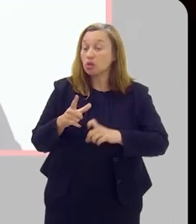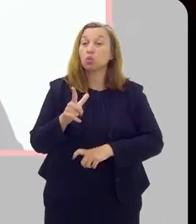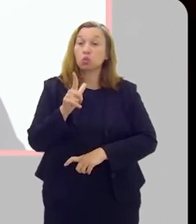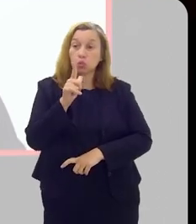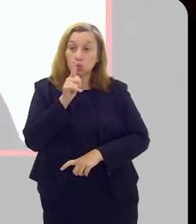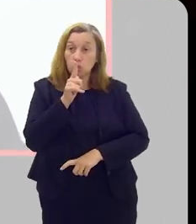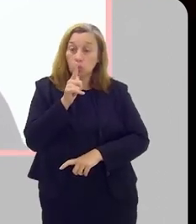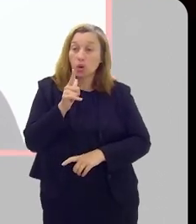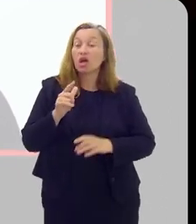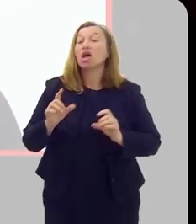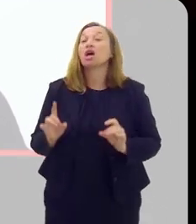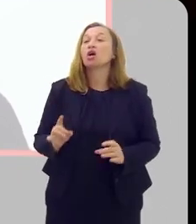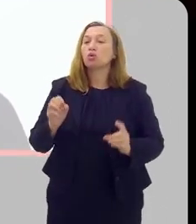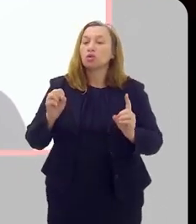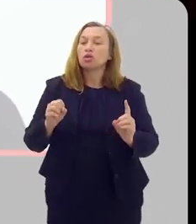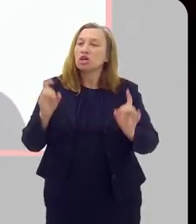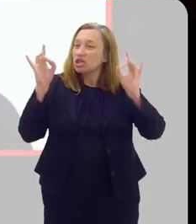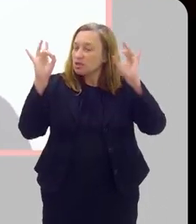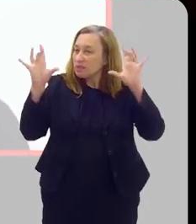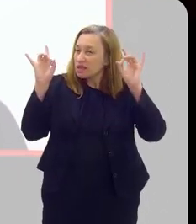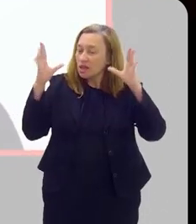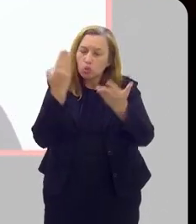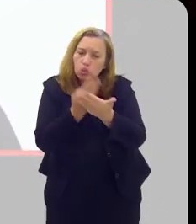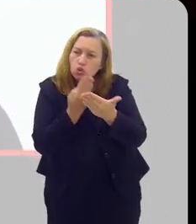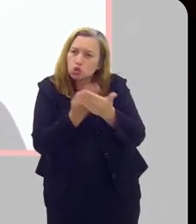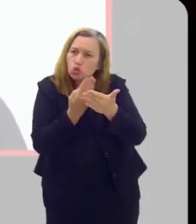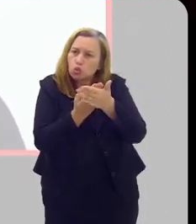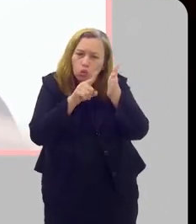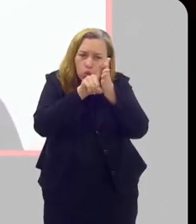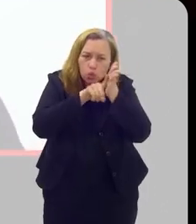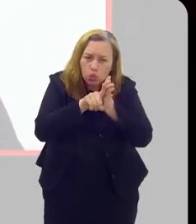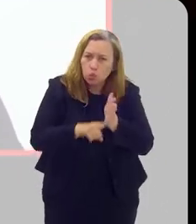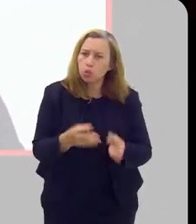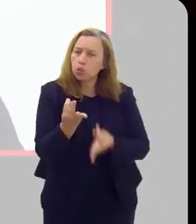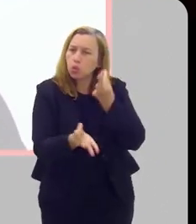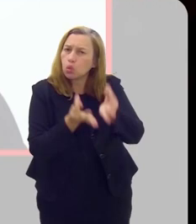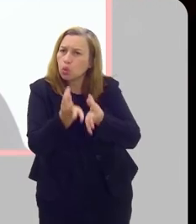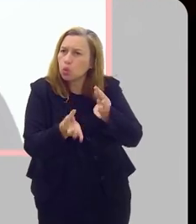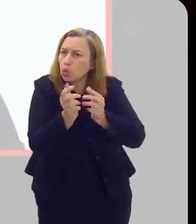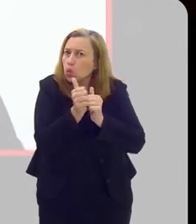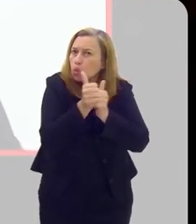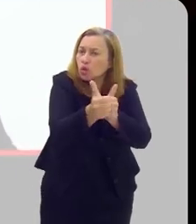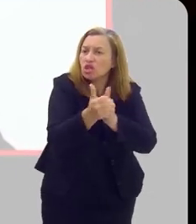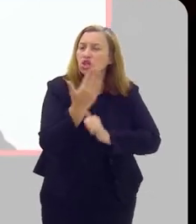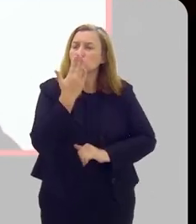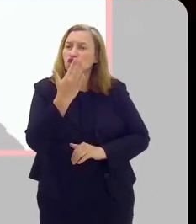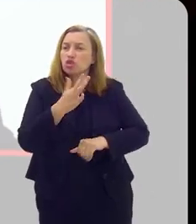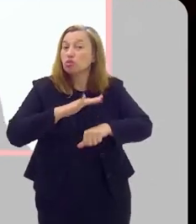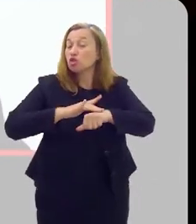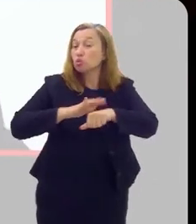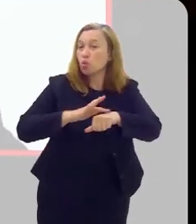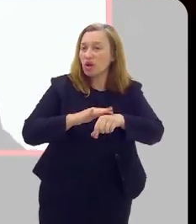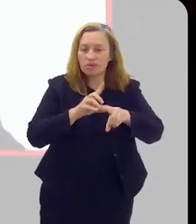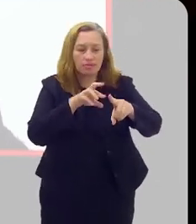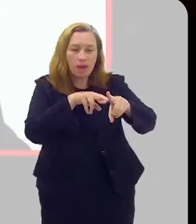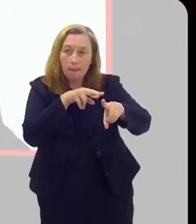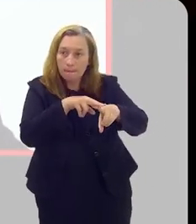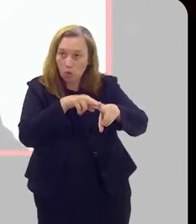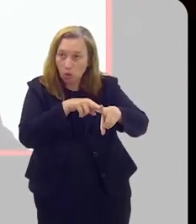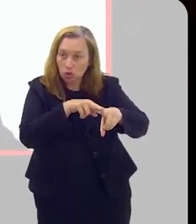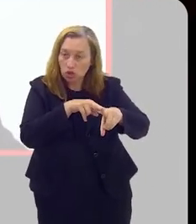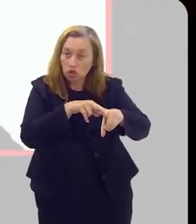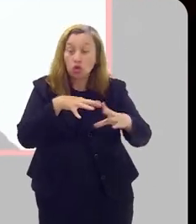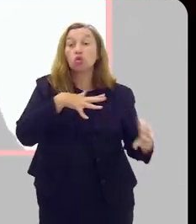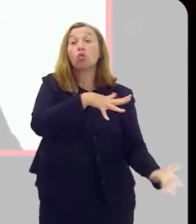que é a sociedade especialista no estudo e no tratamento e no acompanhamento desse tipo de doença da próstata,